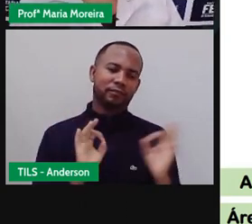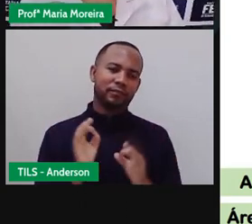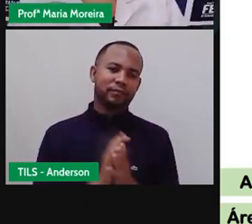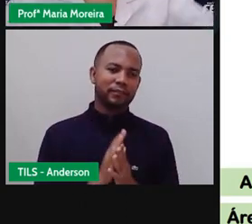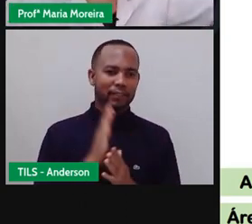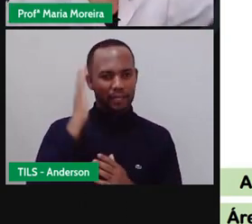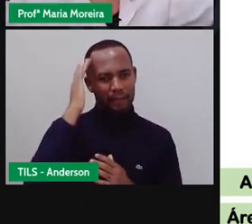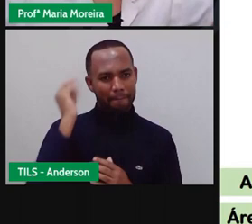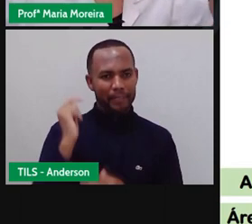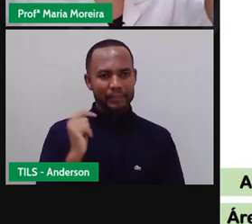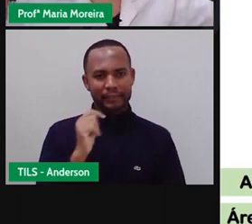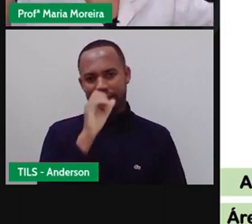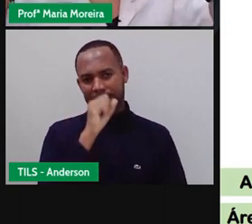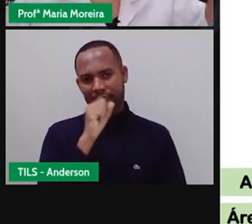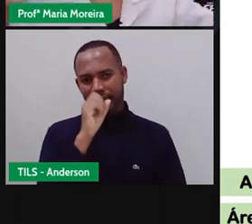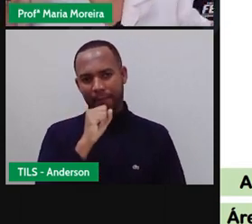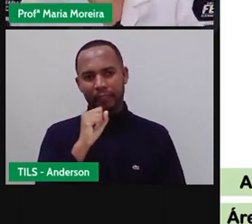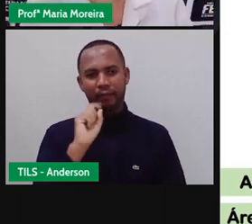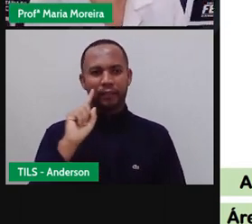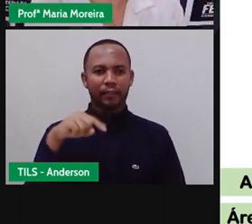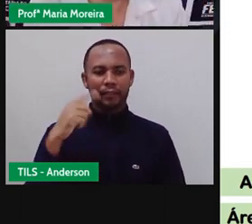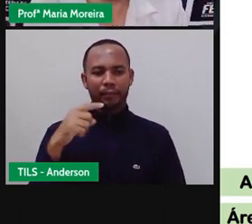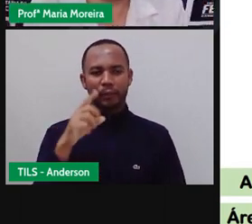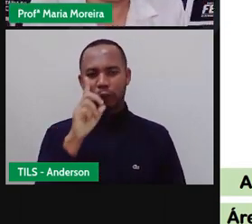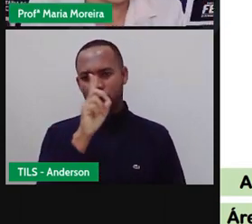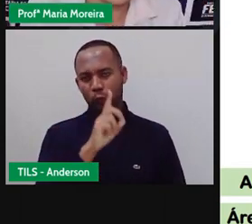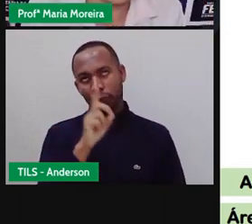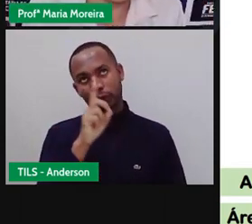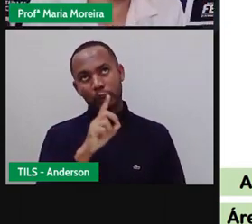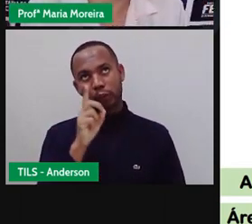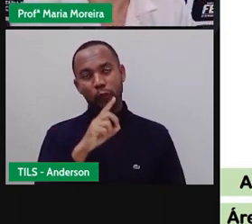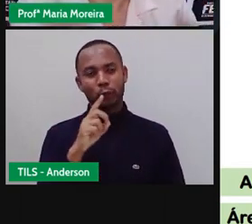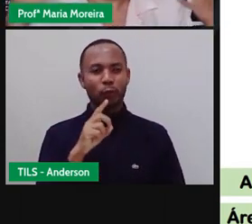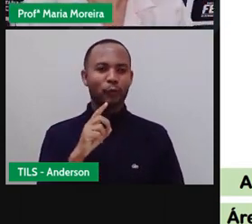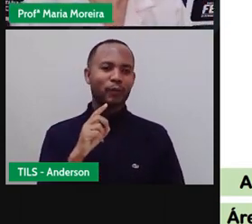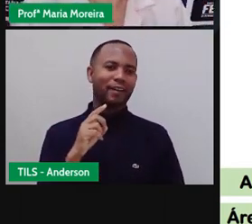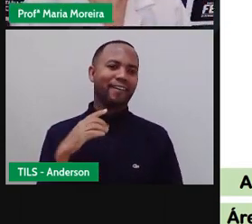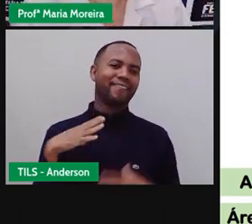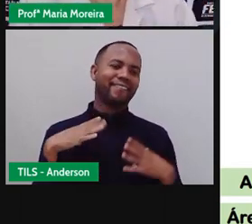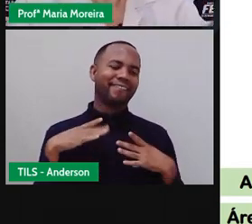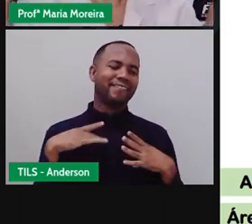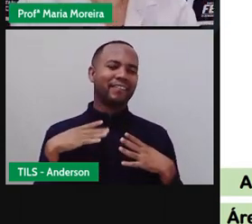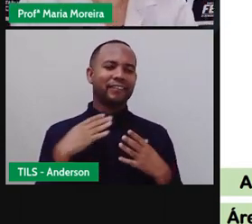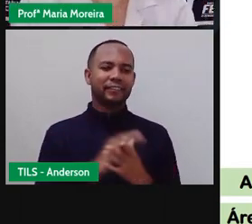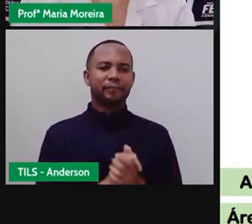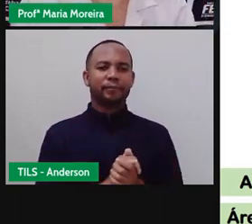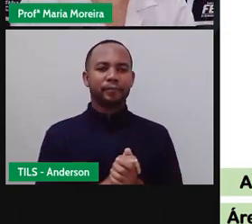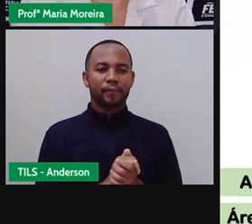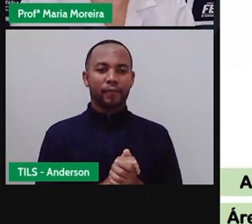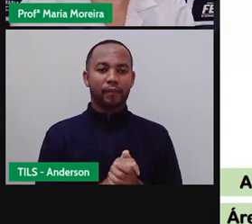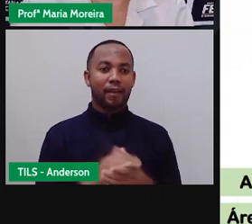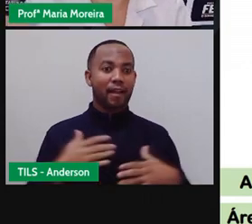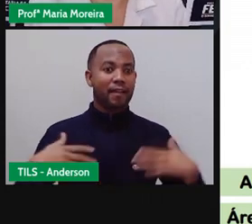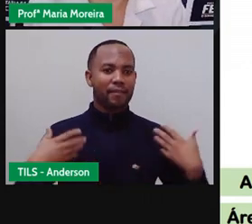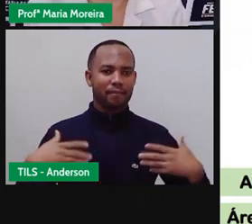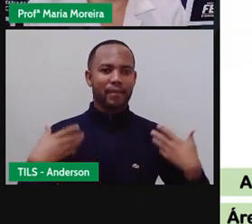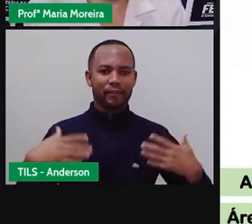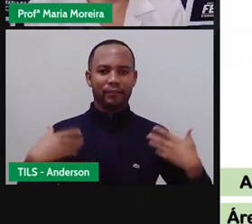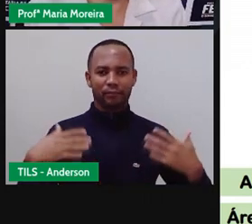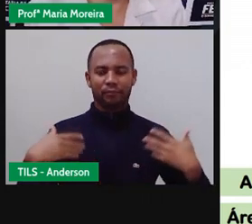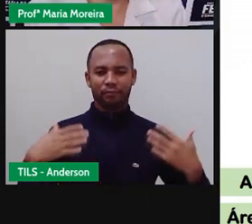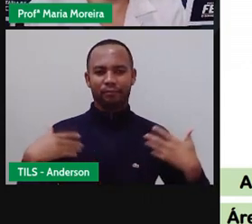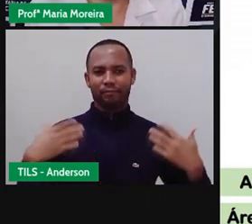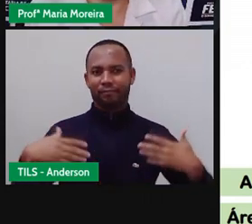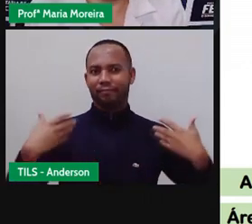sábado, logo depois vem aquela folga aí no domingo para vocês. E vamos ficar animados, né?